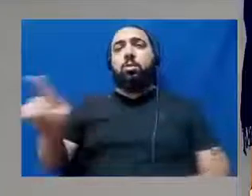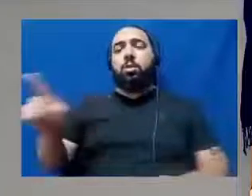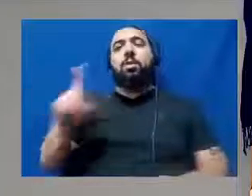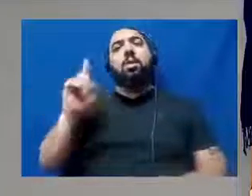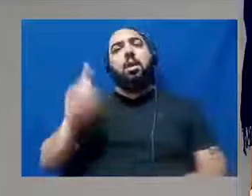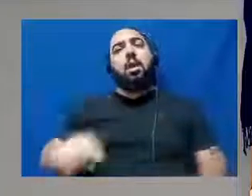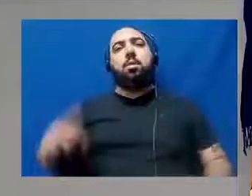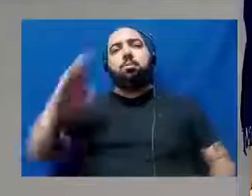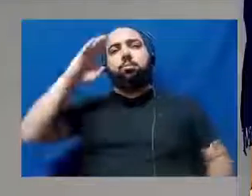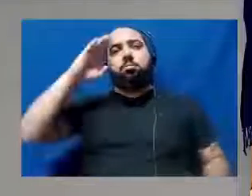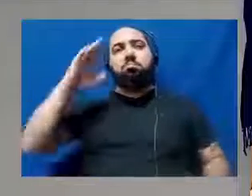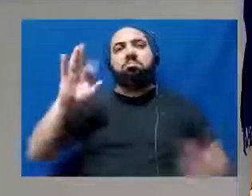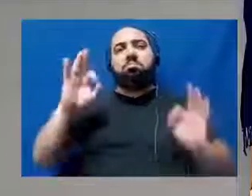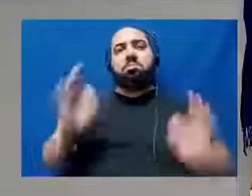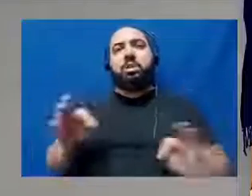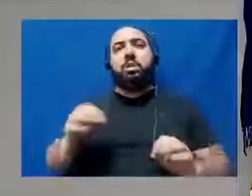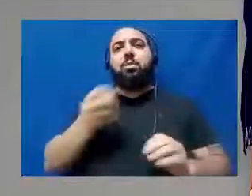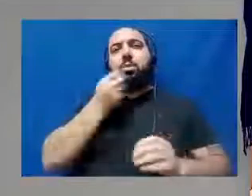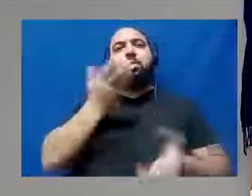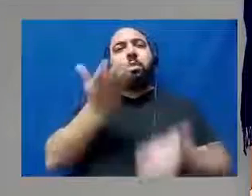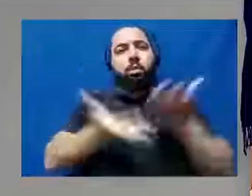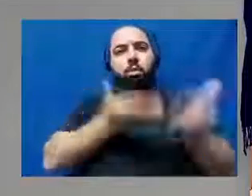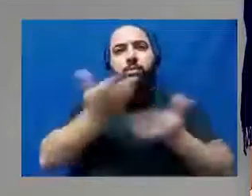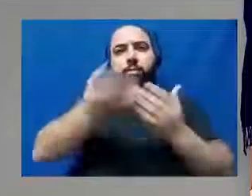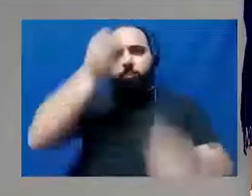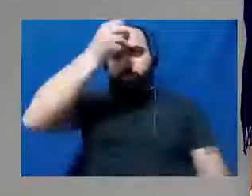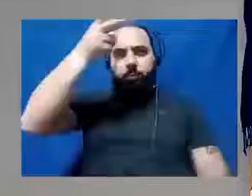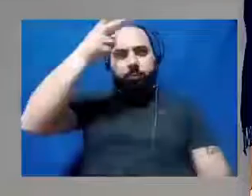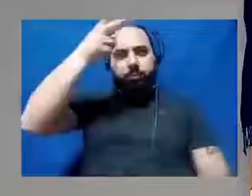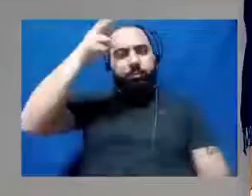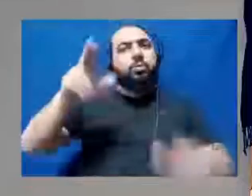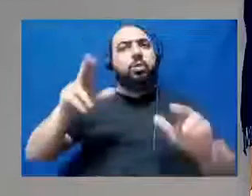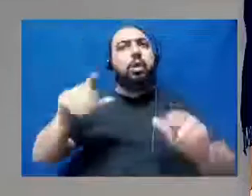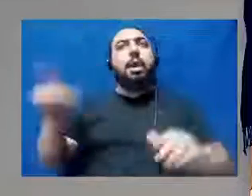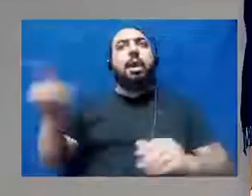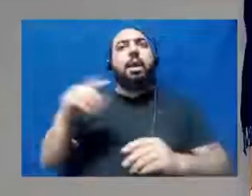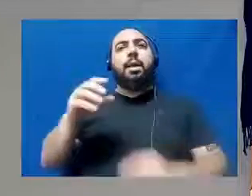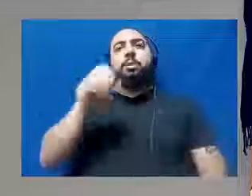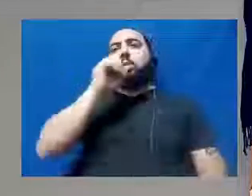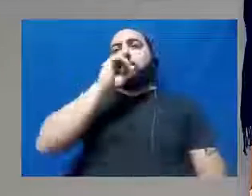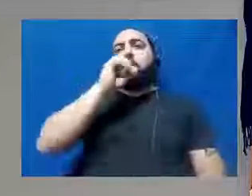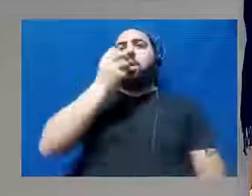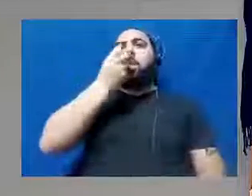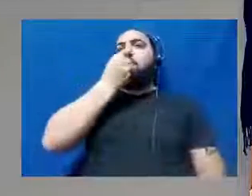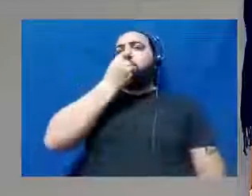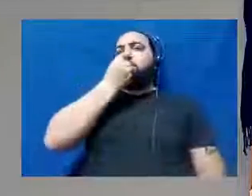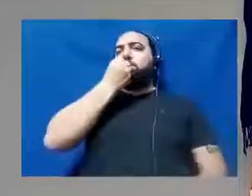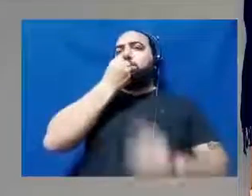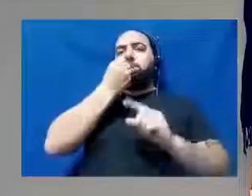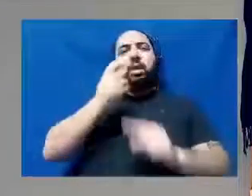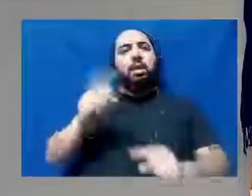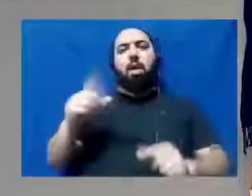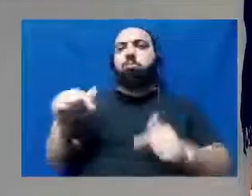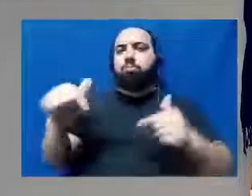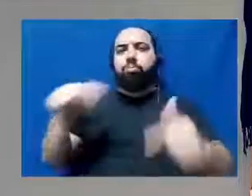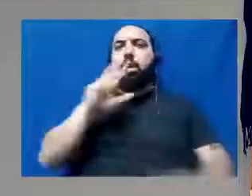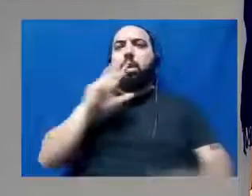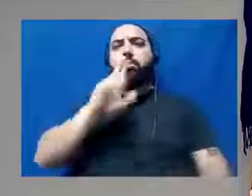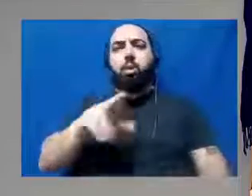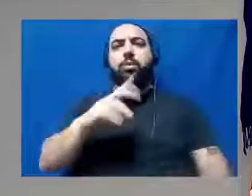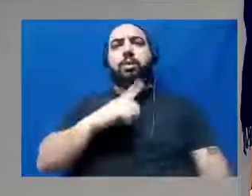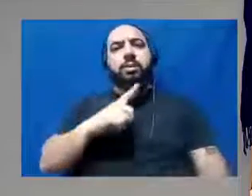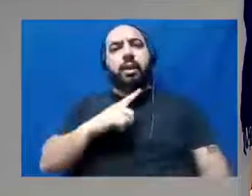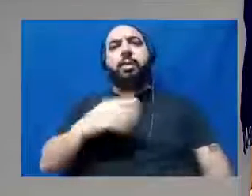município e nunca nos deixam de dar uma resposta, nunca nos deixam de atender uma solicitação, mesmo com efetivo